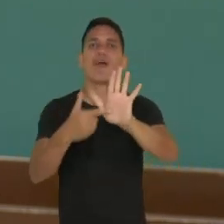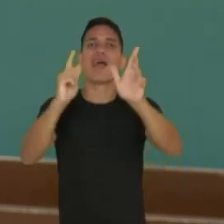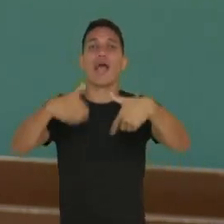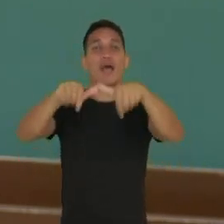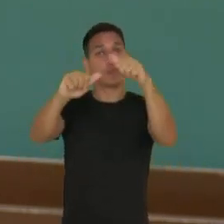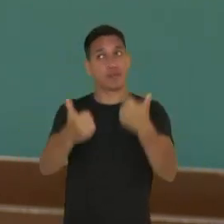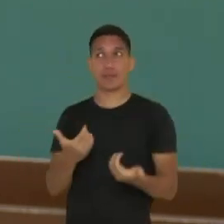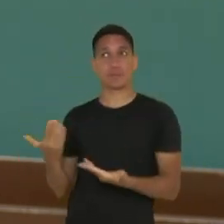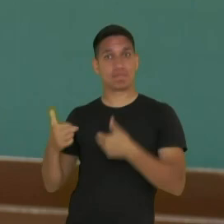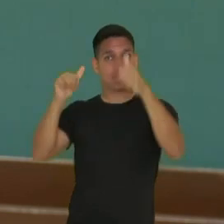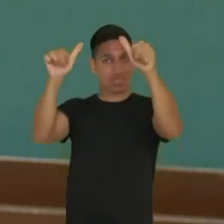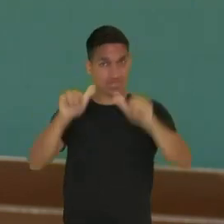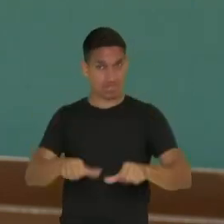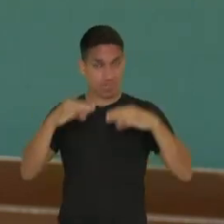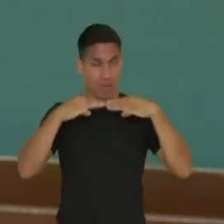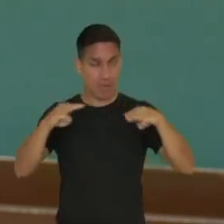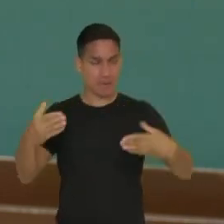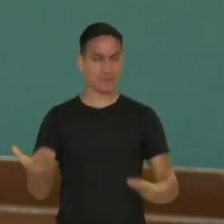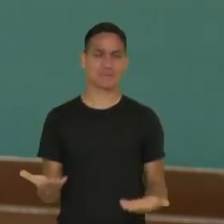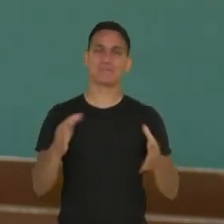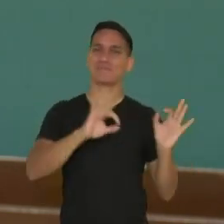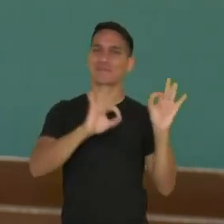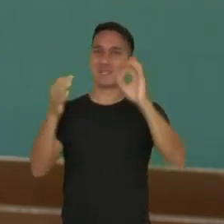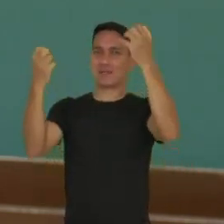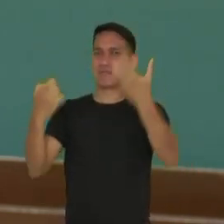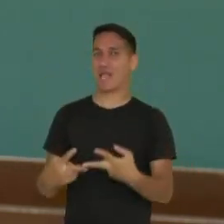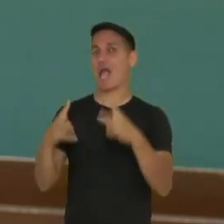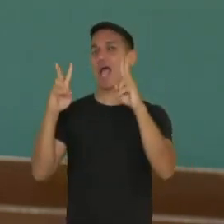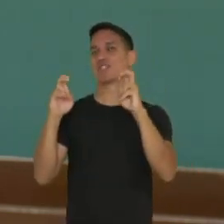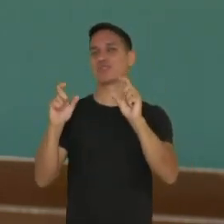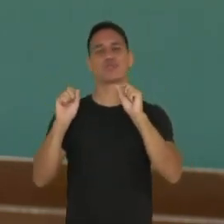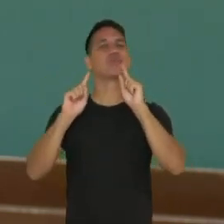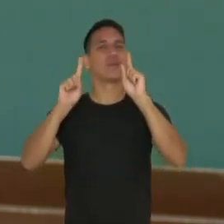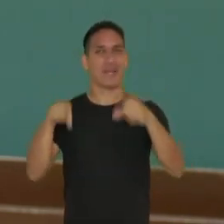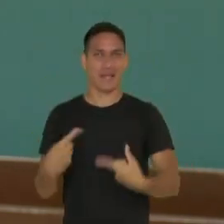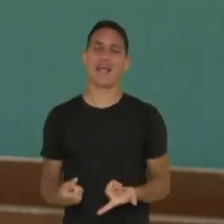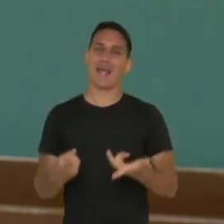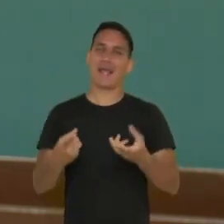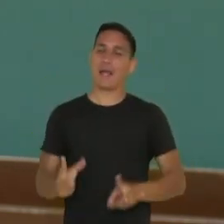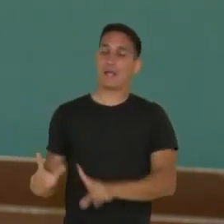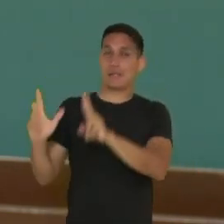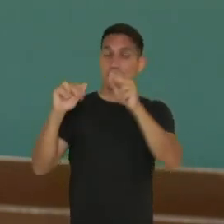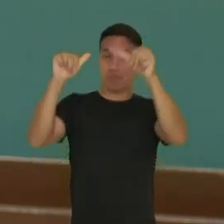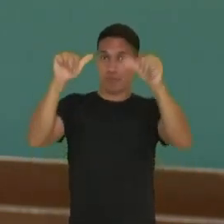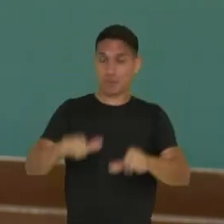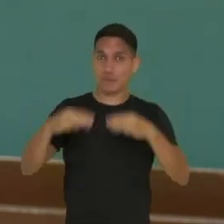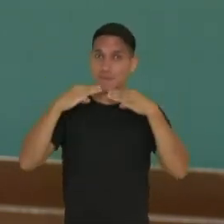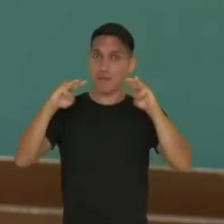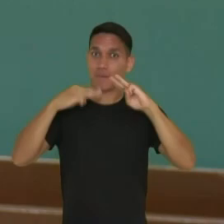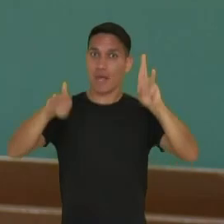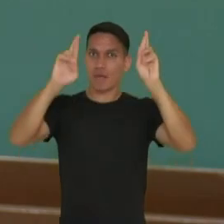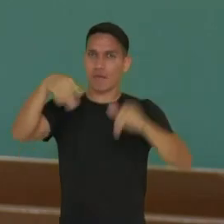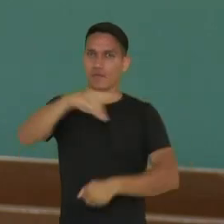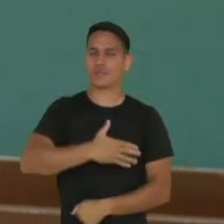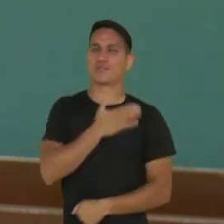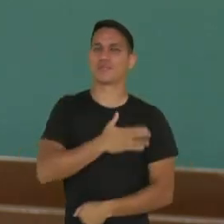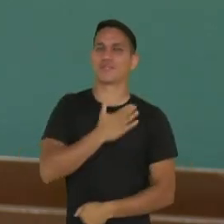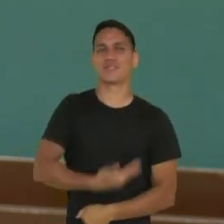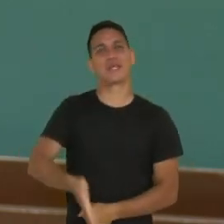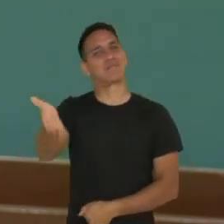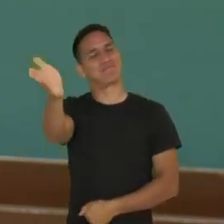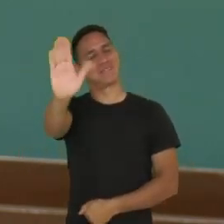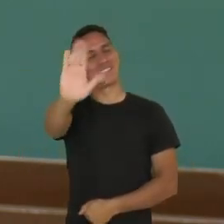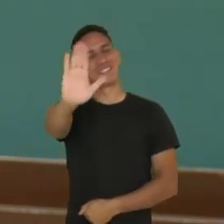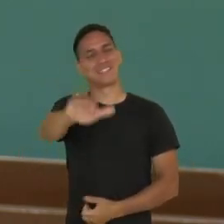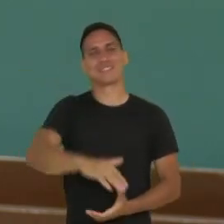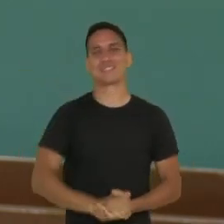está nessa peça publicitária. Nesse vídeo, então, nós falamos sobre a peça publicitária. Eu espero que vocês tenham gostado.